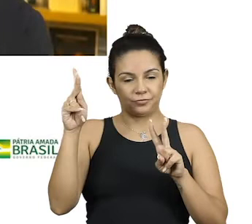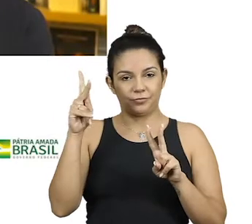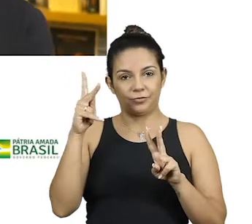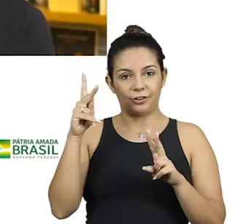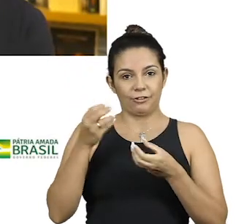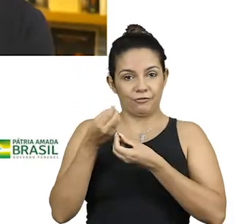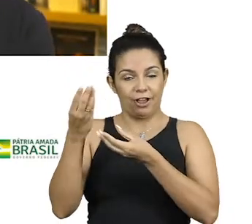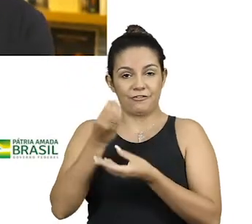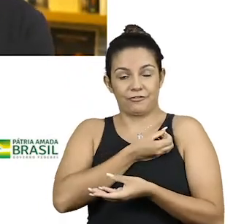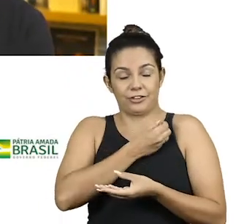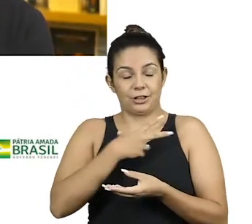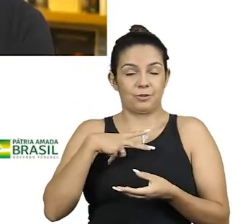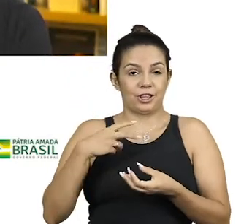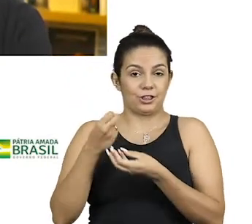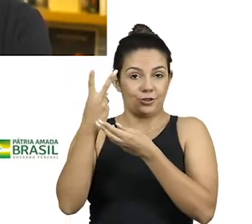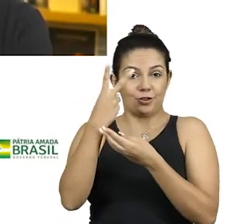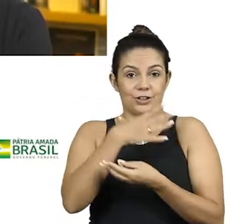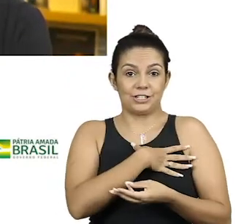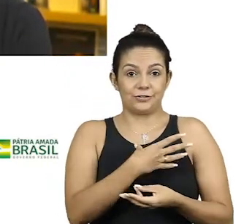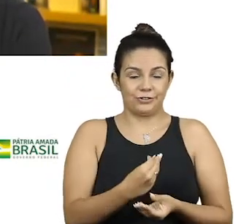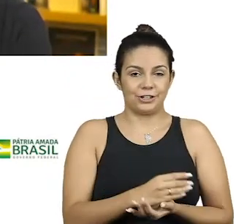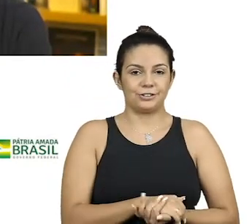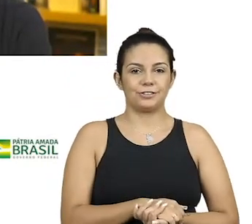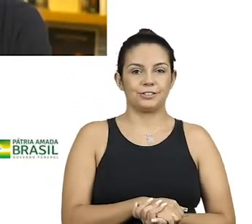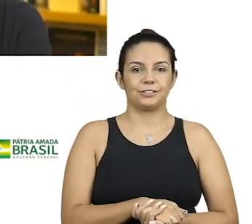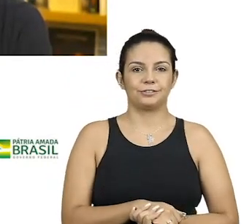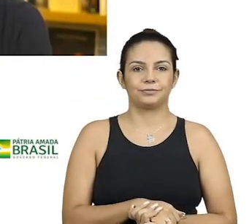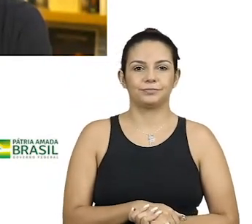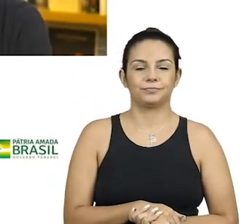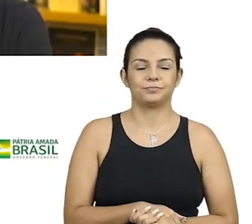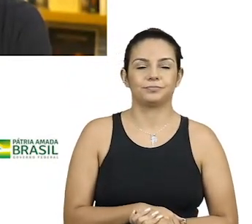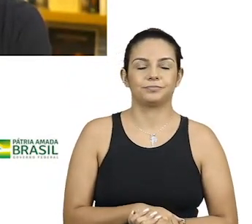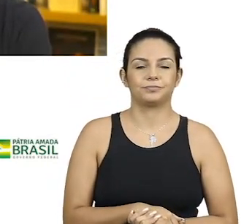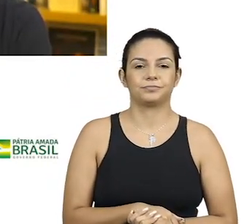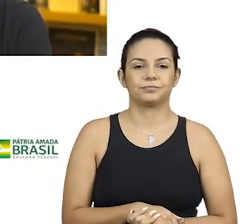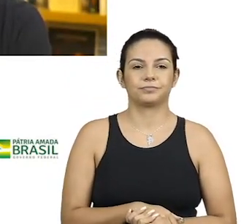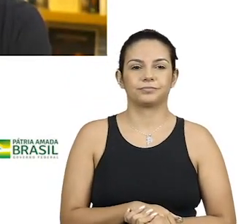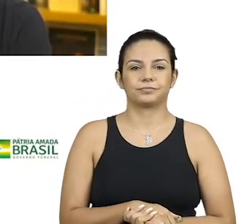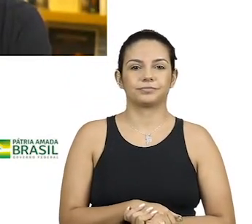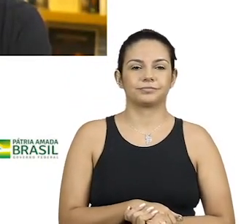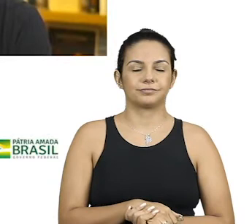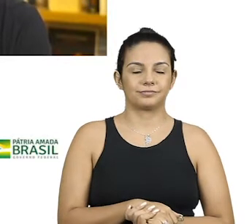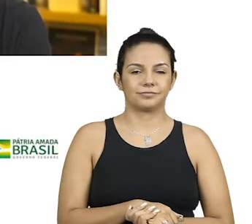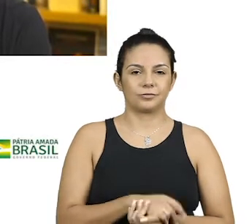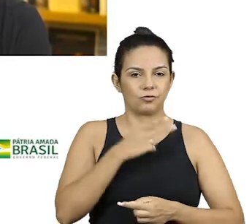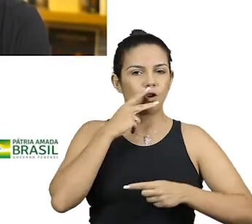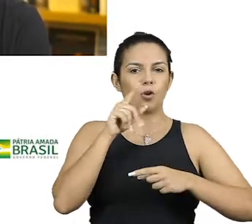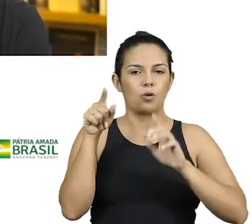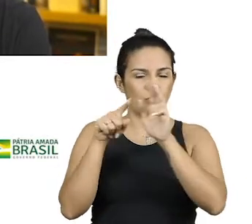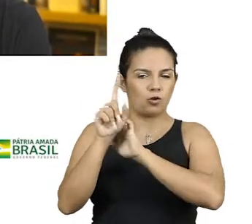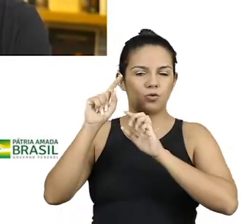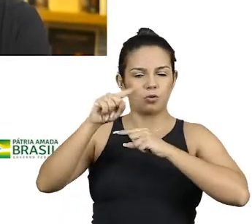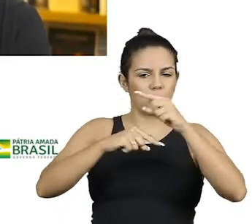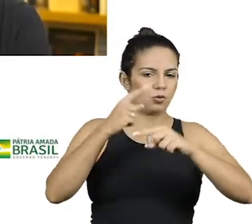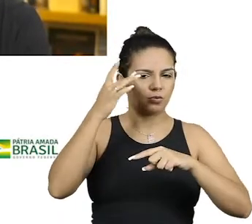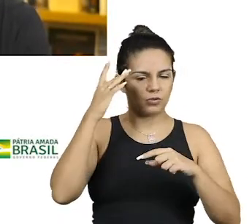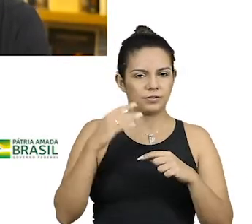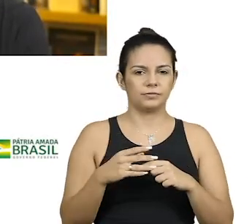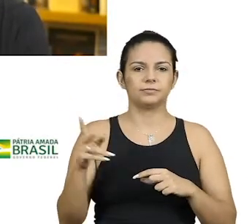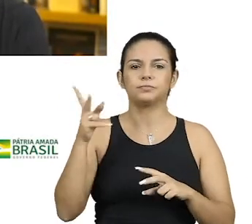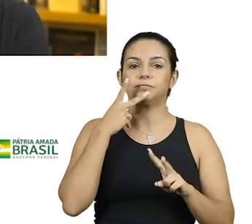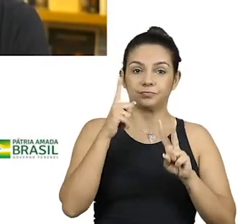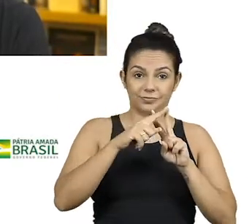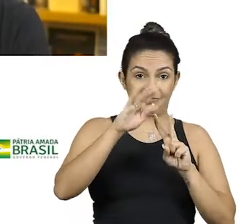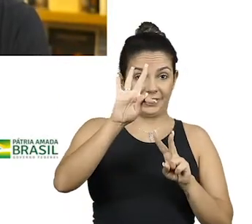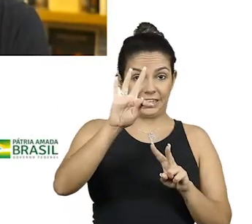Você vê? Não é? Ou foi depois? Estou aqui tentando fazer... Não, o Tel,